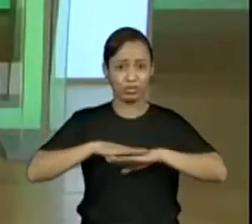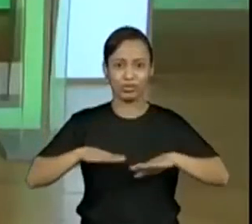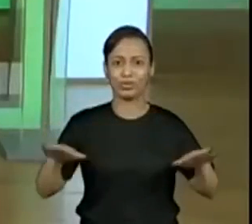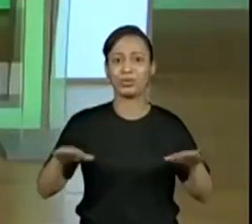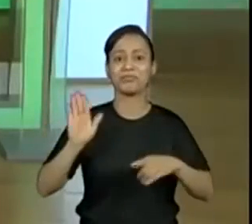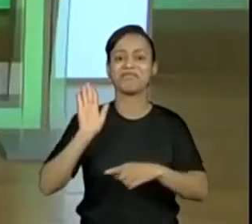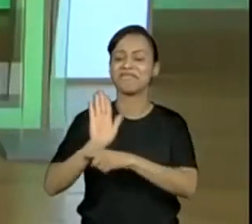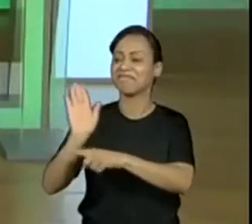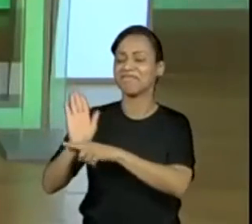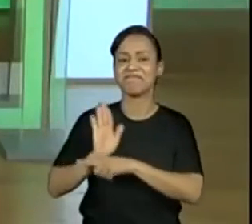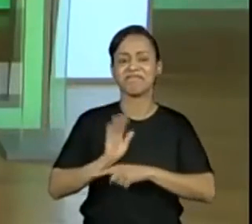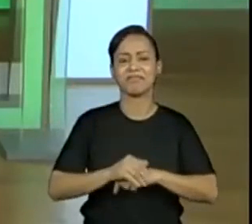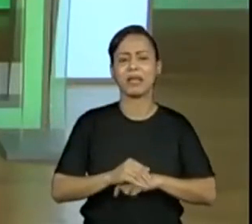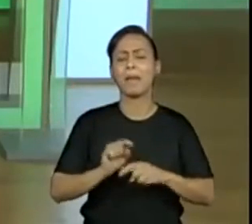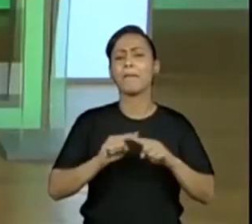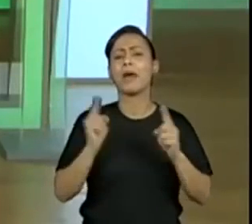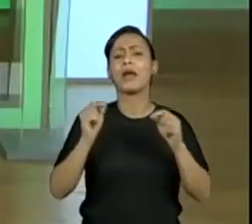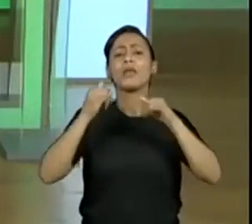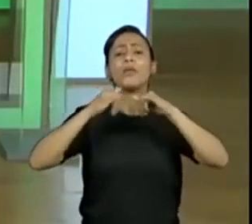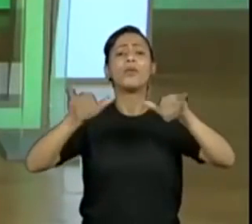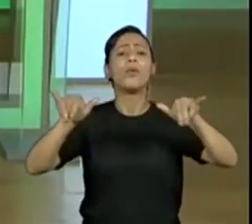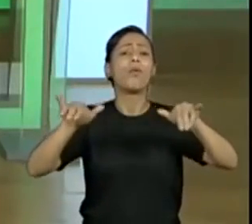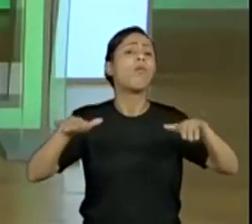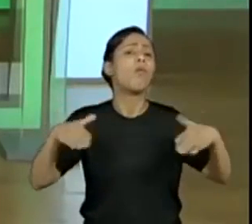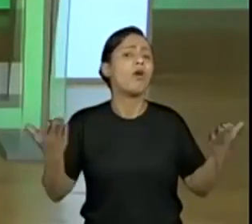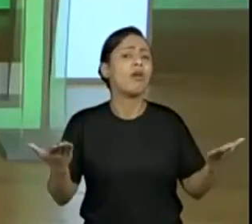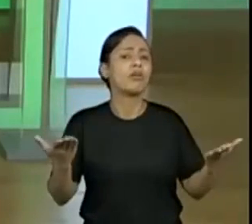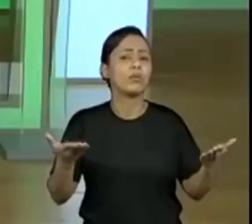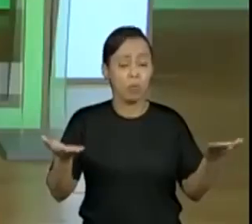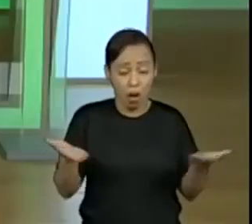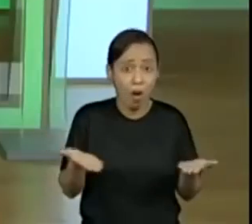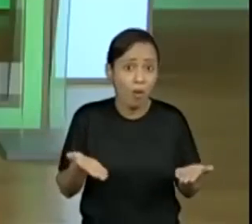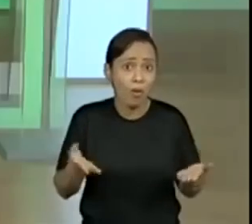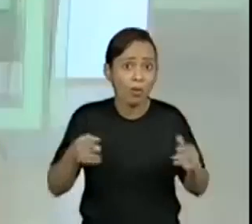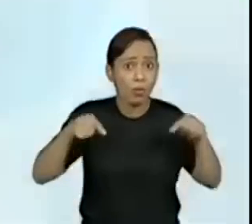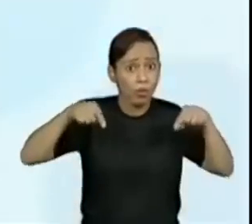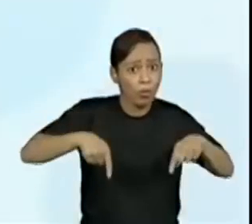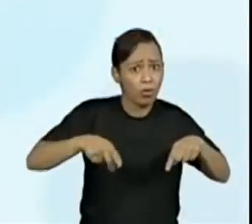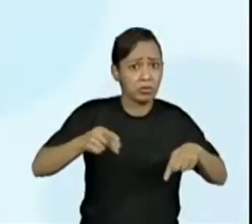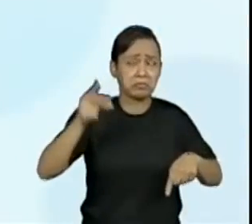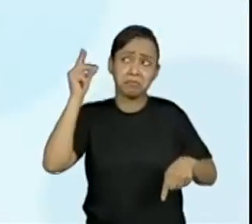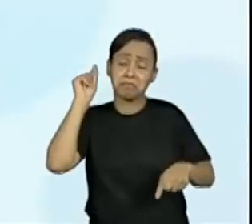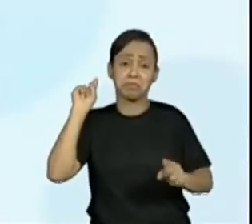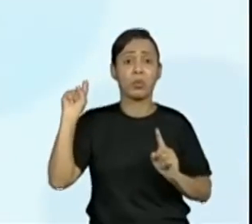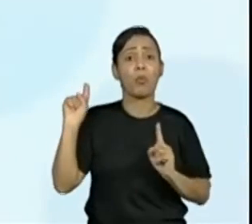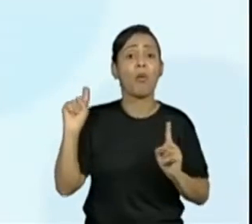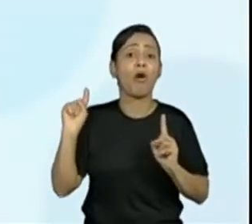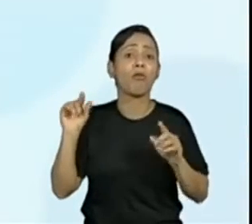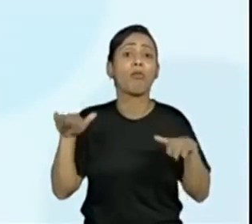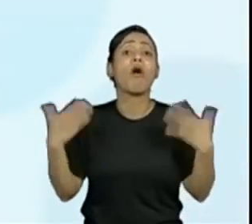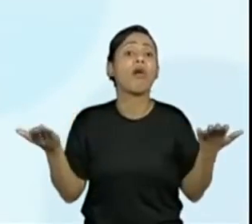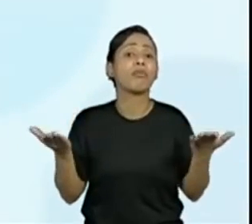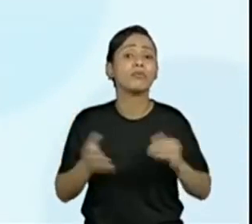Vamos descobrir de quando é essa notícia? Para a gente saber se é uma notícia antiga, se é uma notícia nova. Olha só.